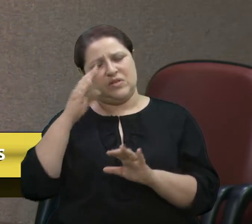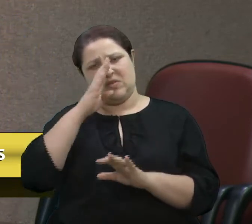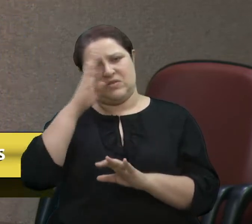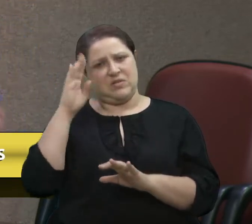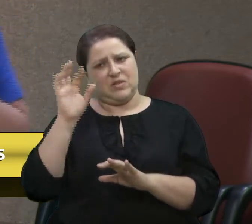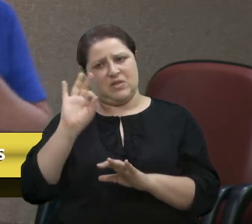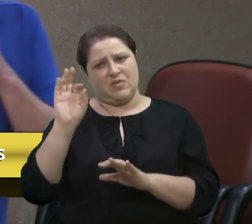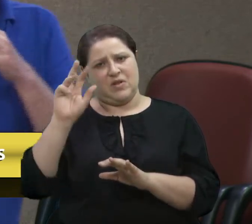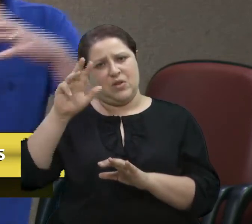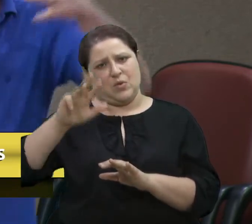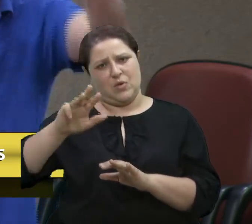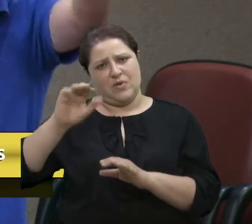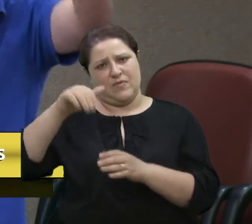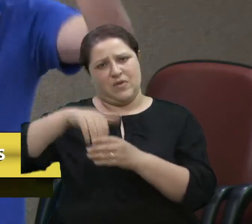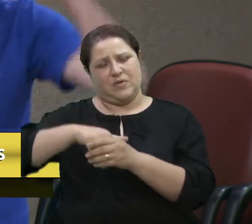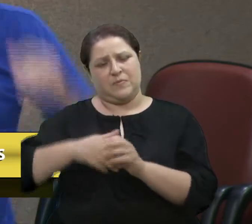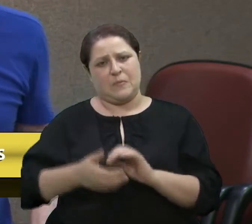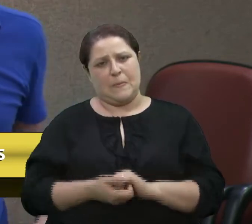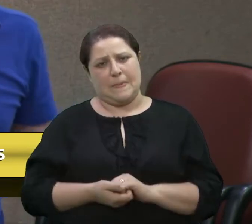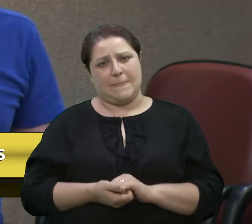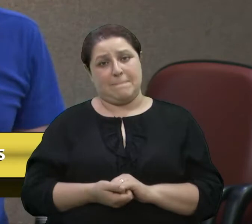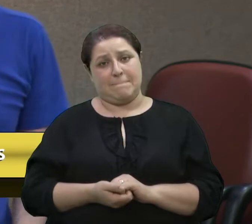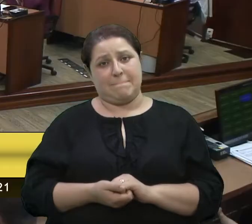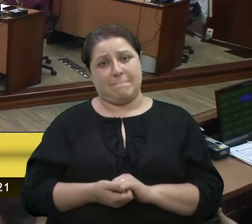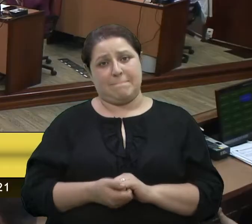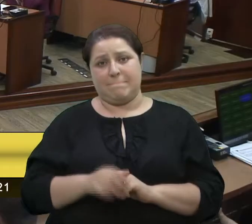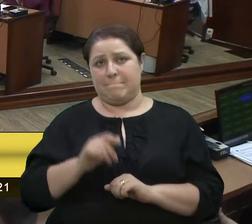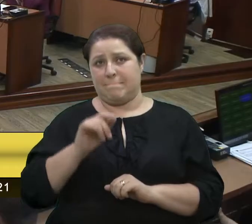votar no Lula. Então, vereador Fantinel, sua parte.